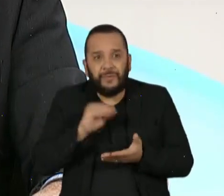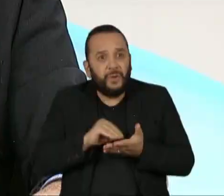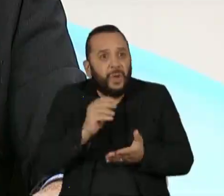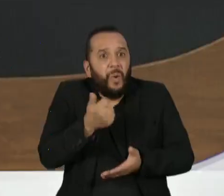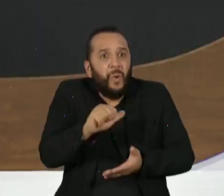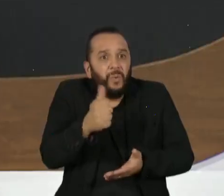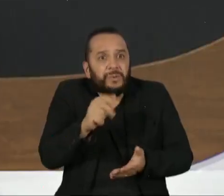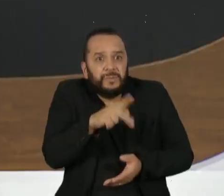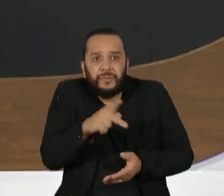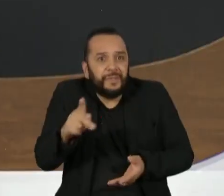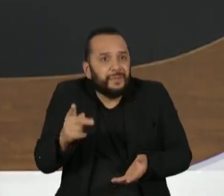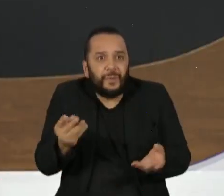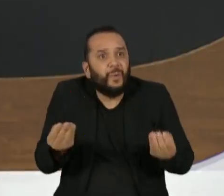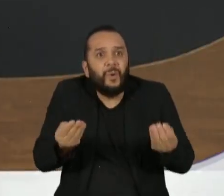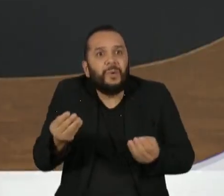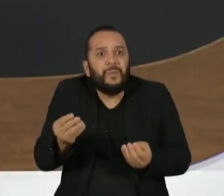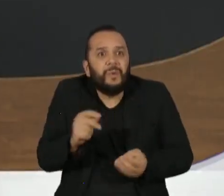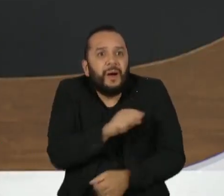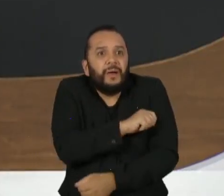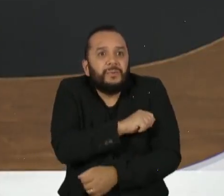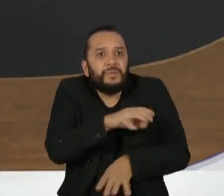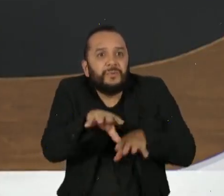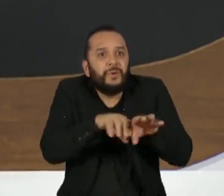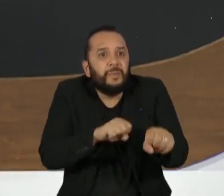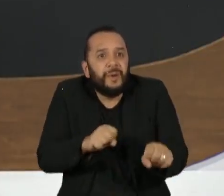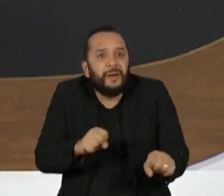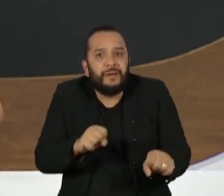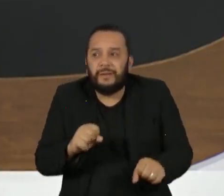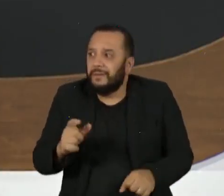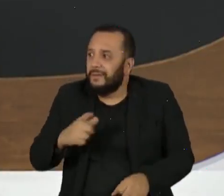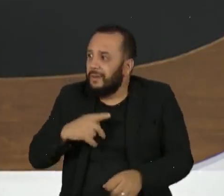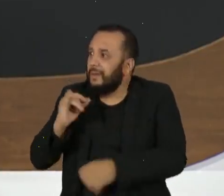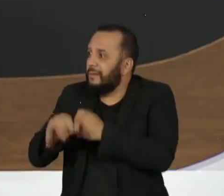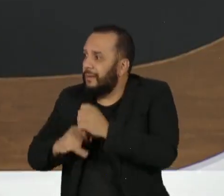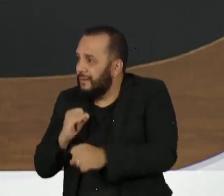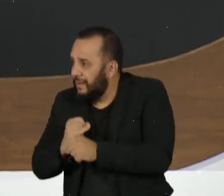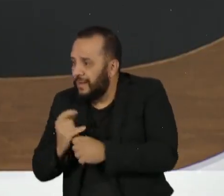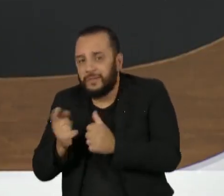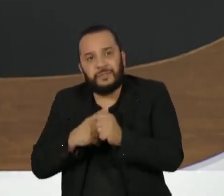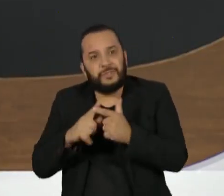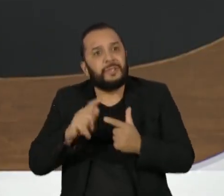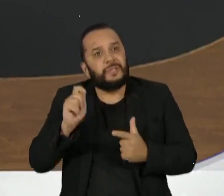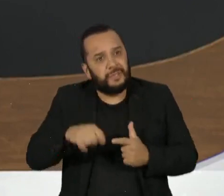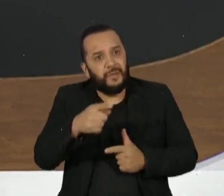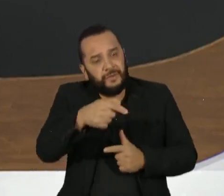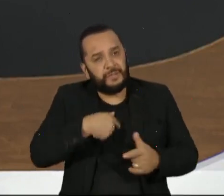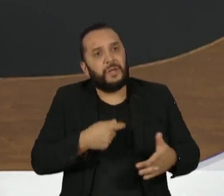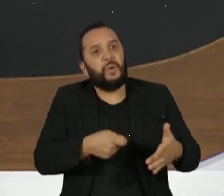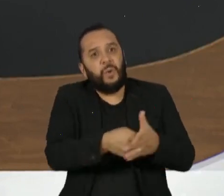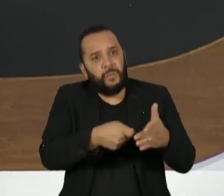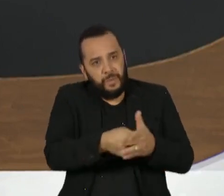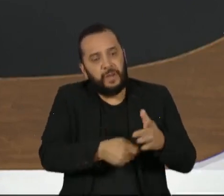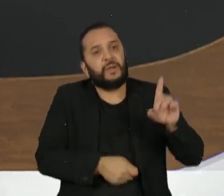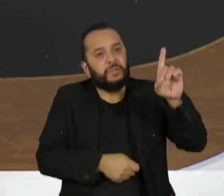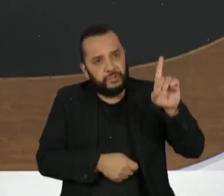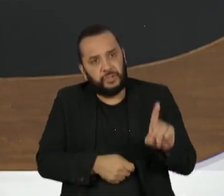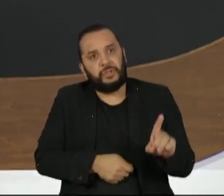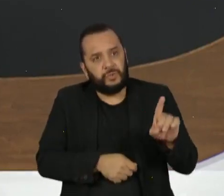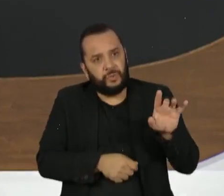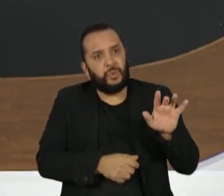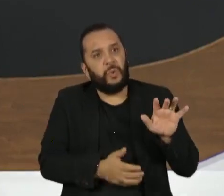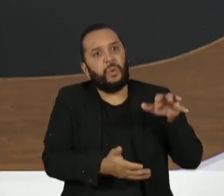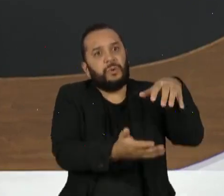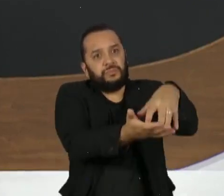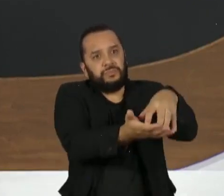formar. Num mundo tão conectado, com a internet aí, com a possibilidade do senhor cobrar um diretor de unidade